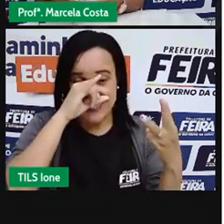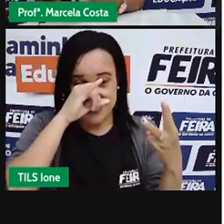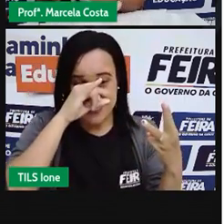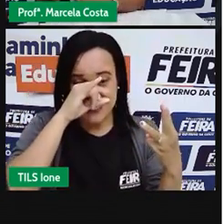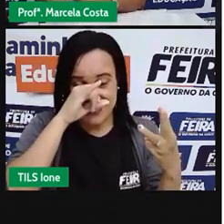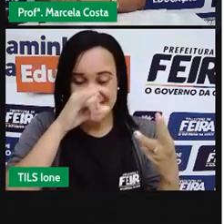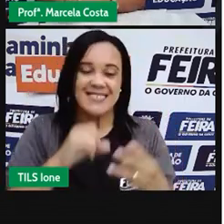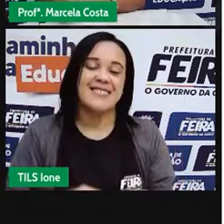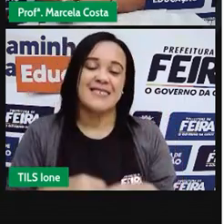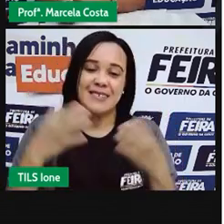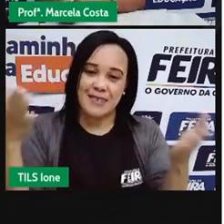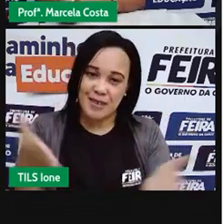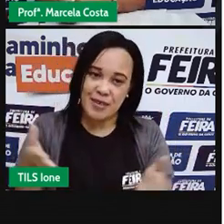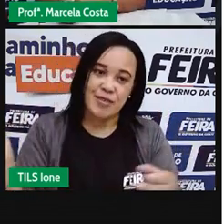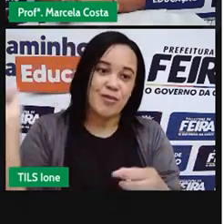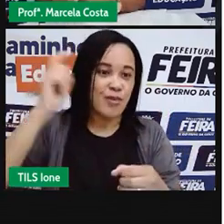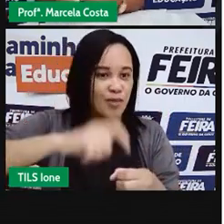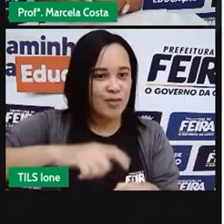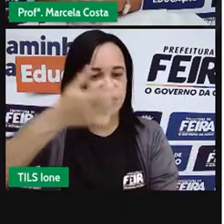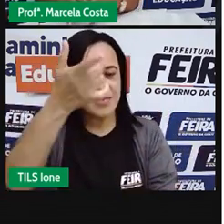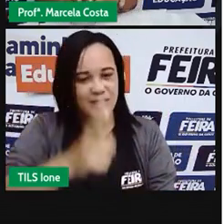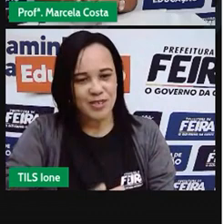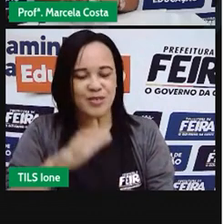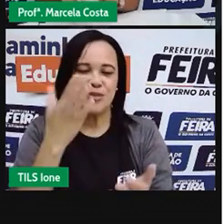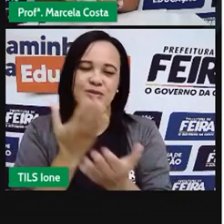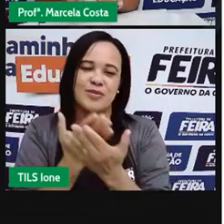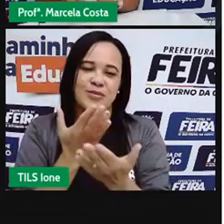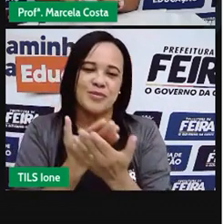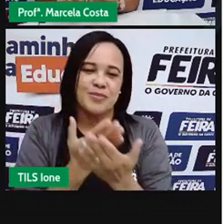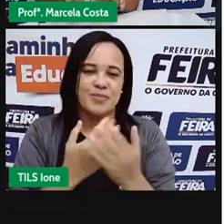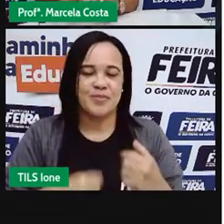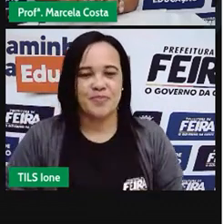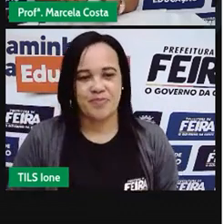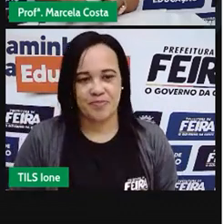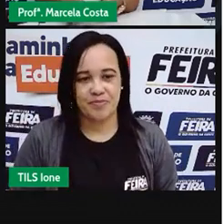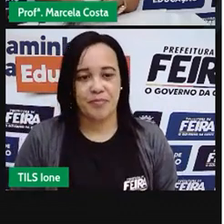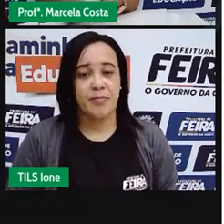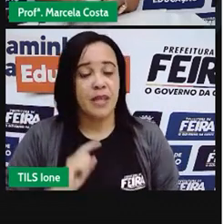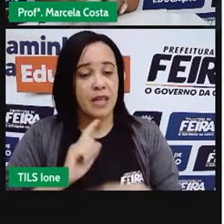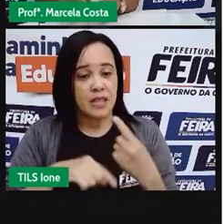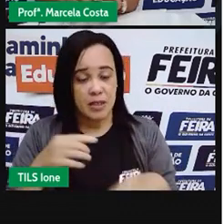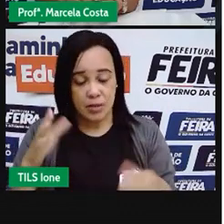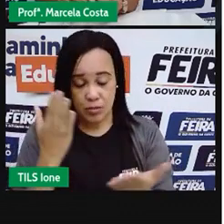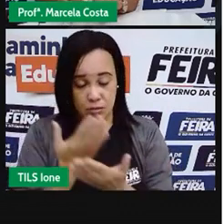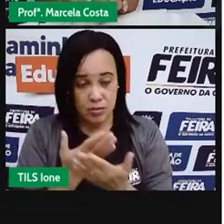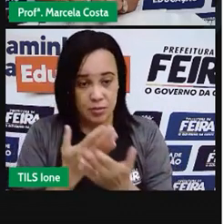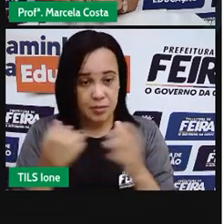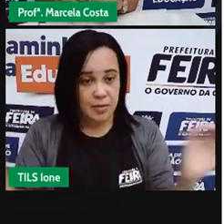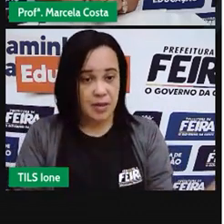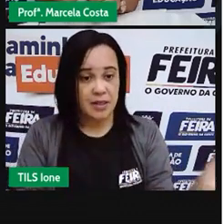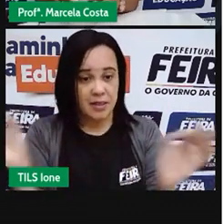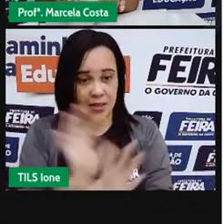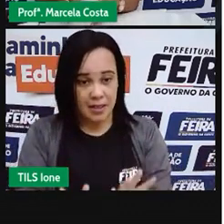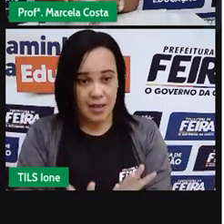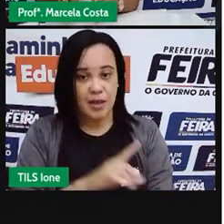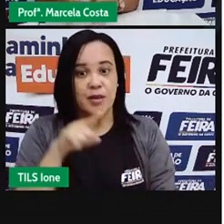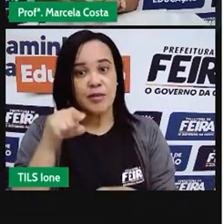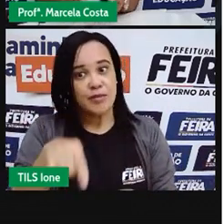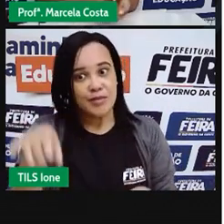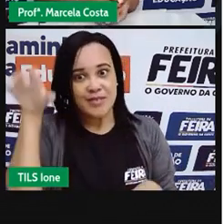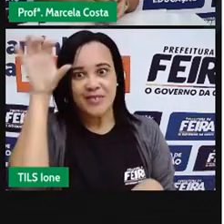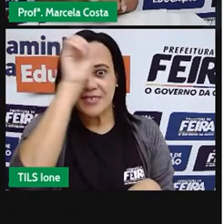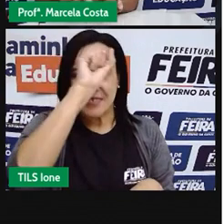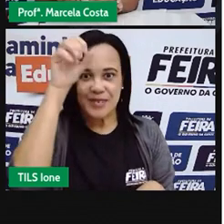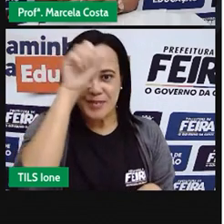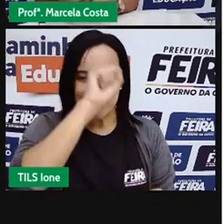A gente vai retomar nessa aula de hoje. Então, ao final dessa aula, você vai ter aprendido